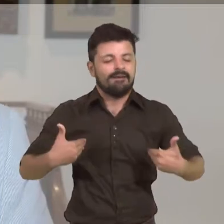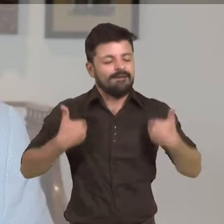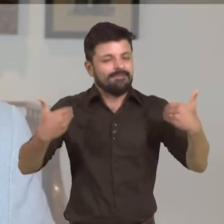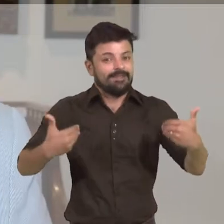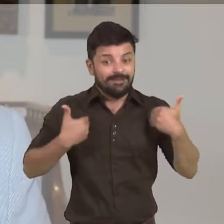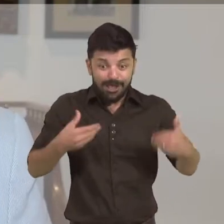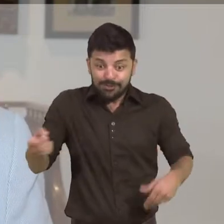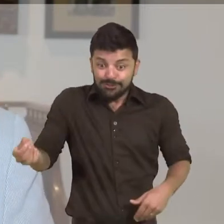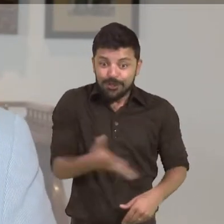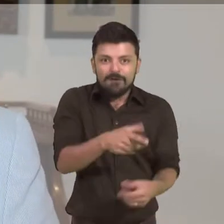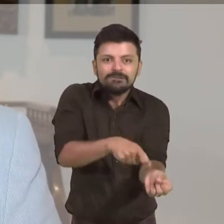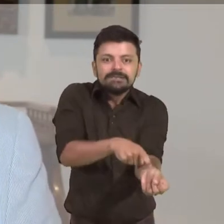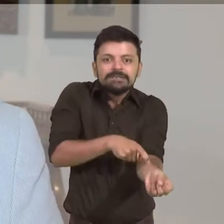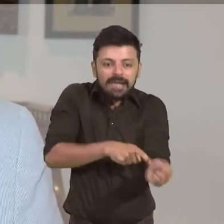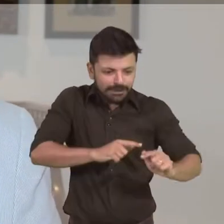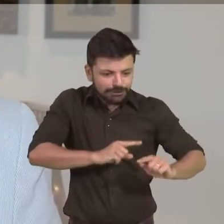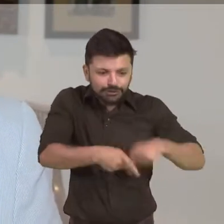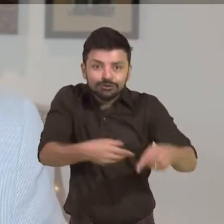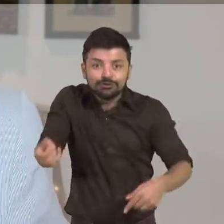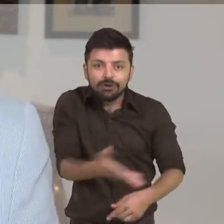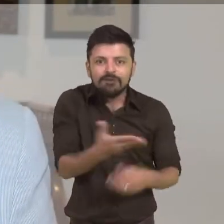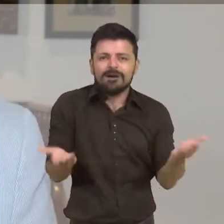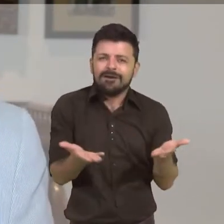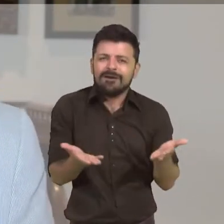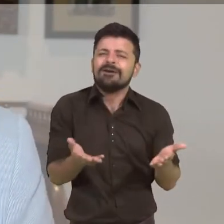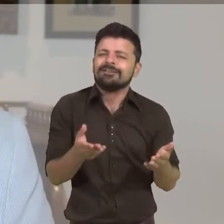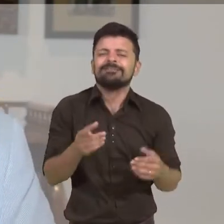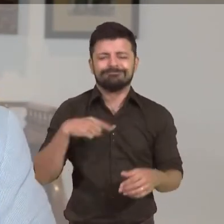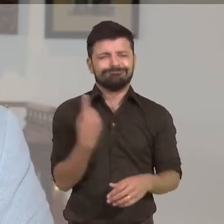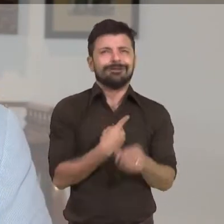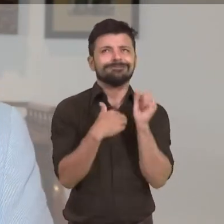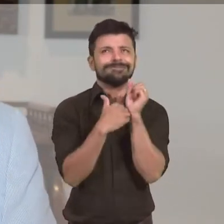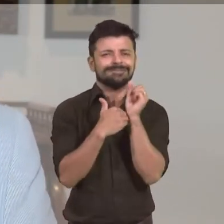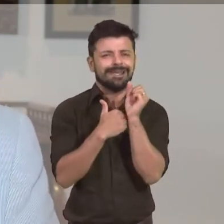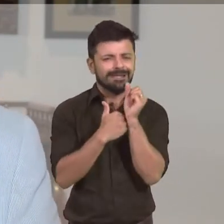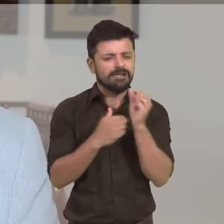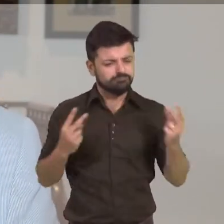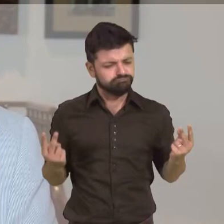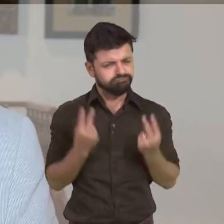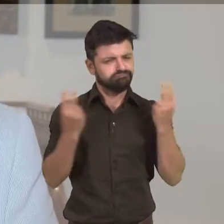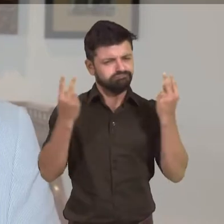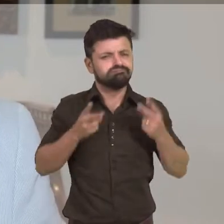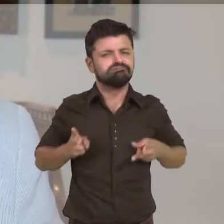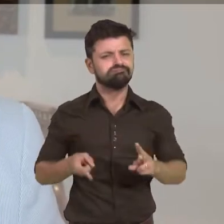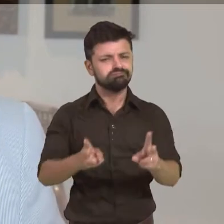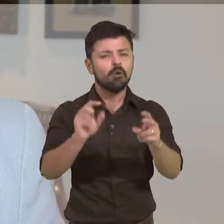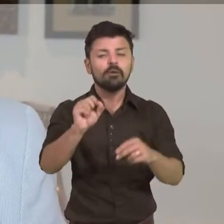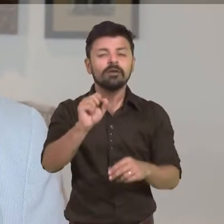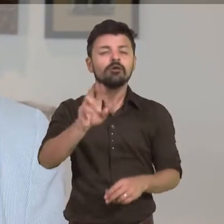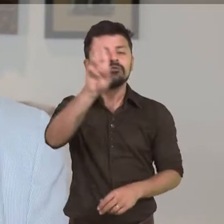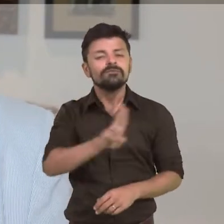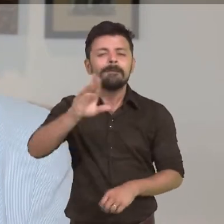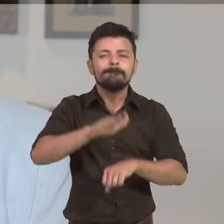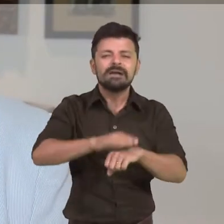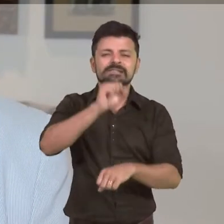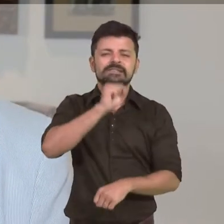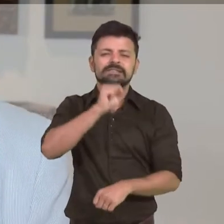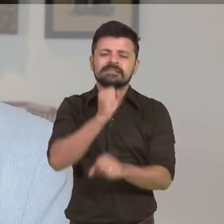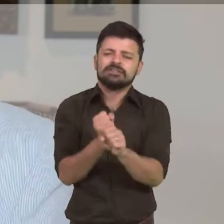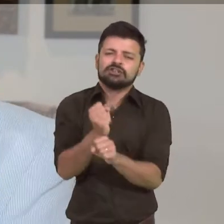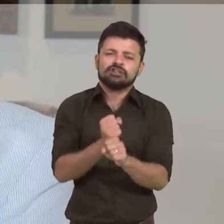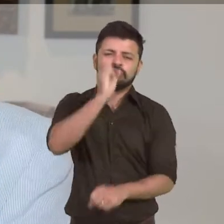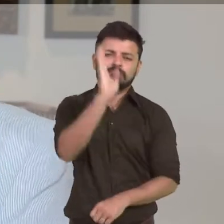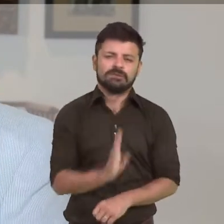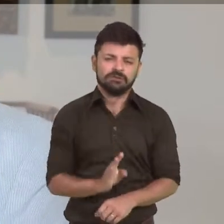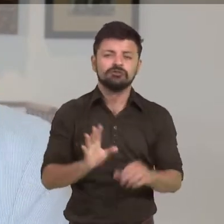termos essa renovação, de termos esse sangue novo, que no final das contas é um pouco o segredo da nossa vitalidade, dessa instituição universitária que é a mais antiga do